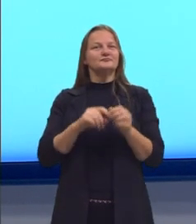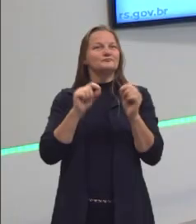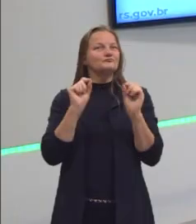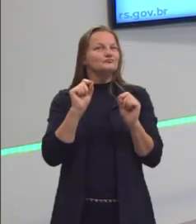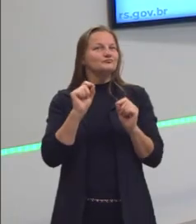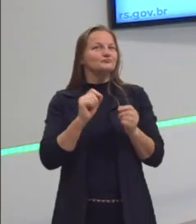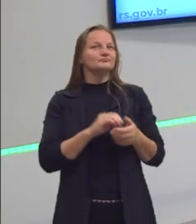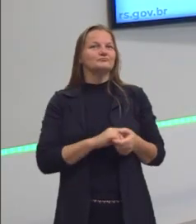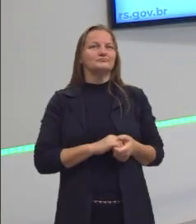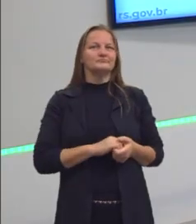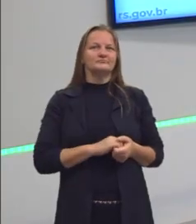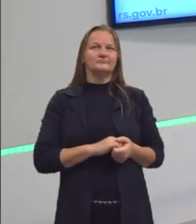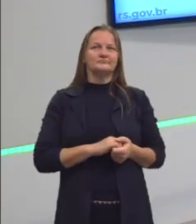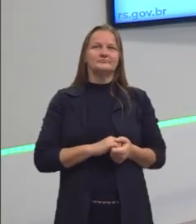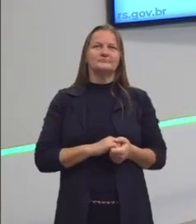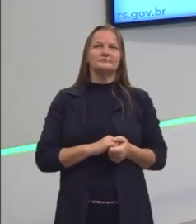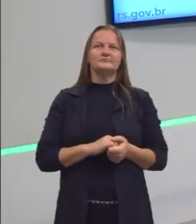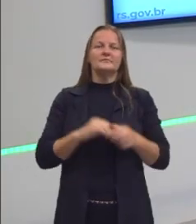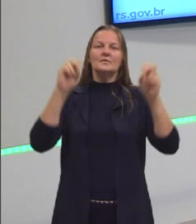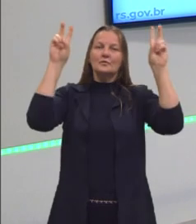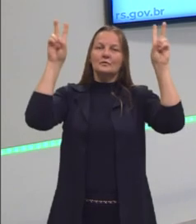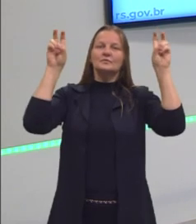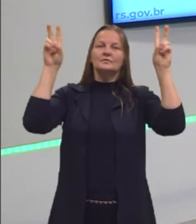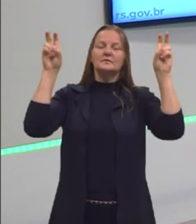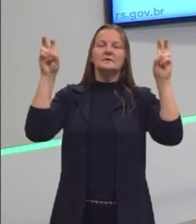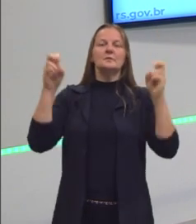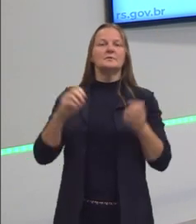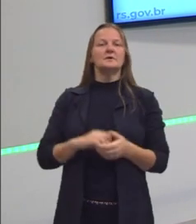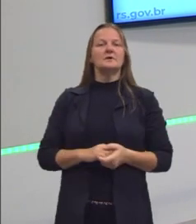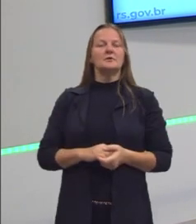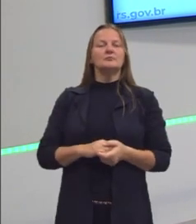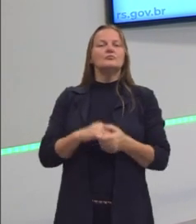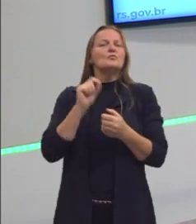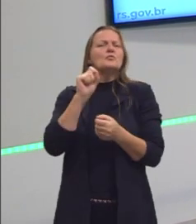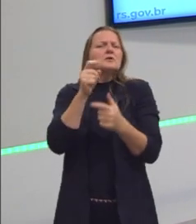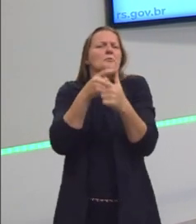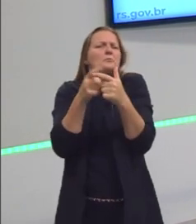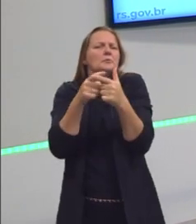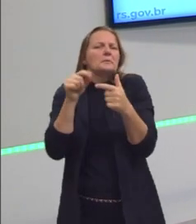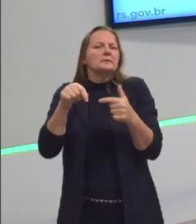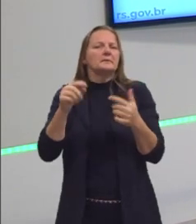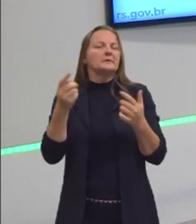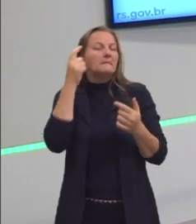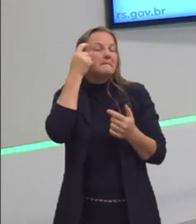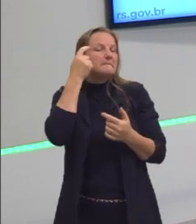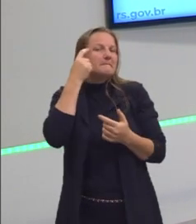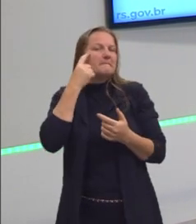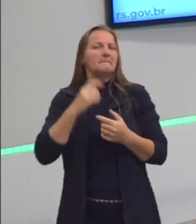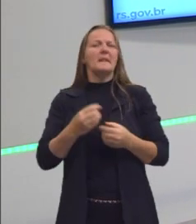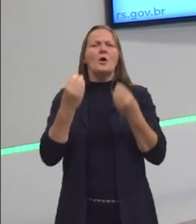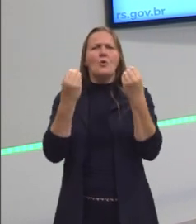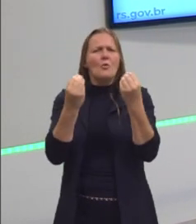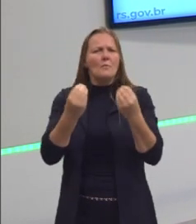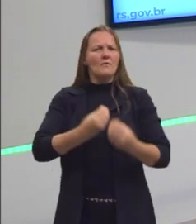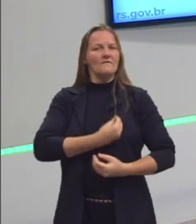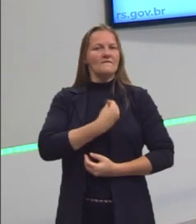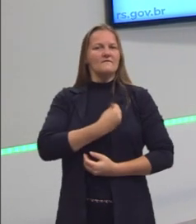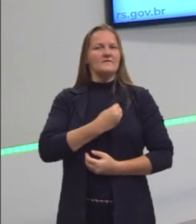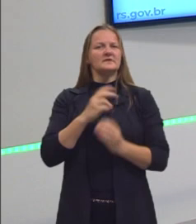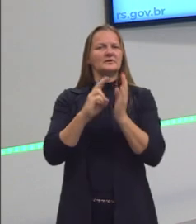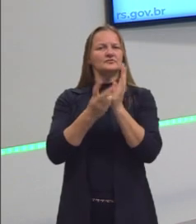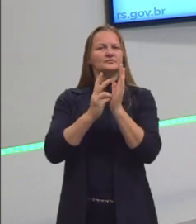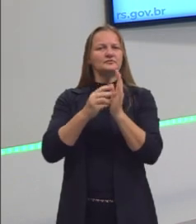Então, nossa situação problema. Como os indígenas viviam antes